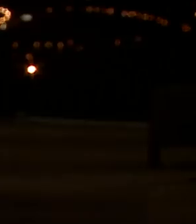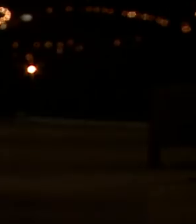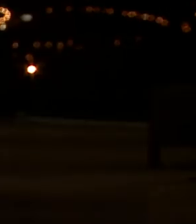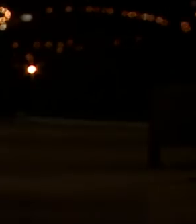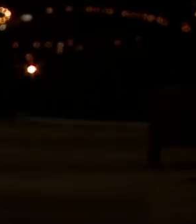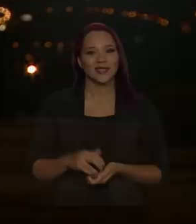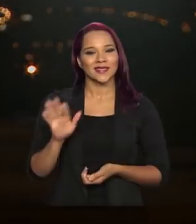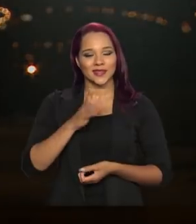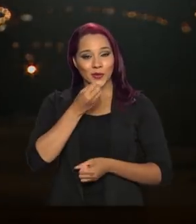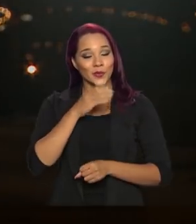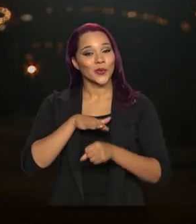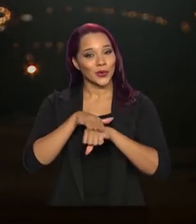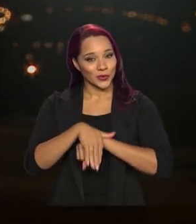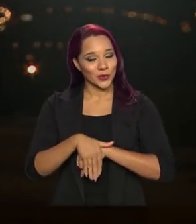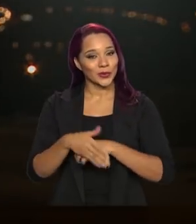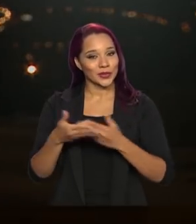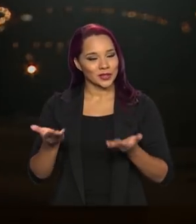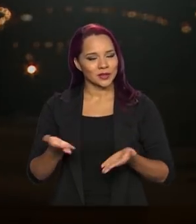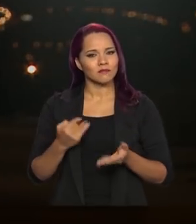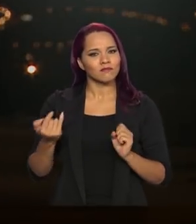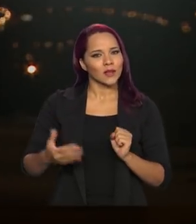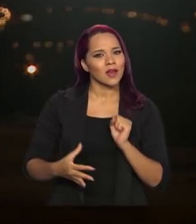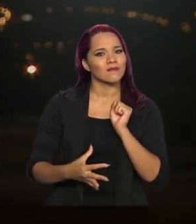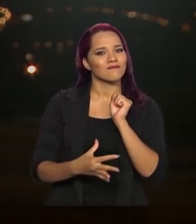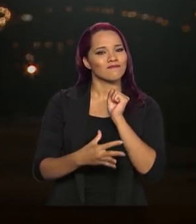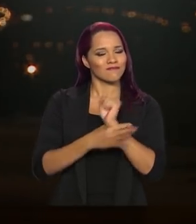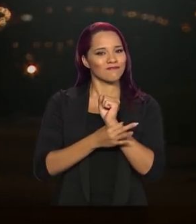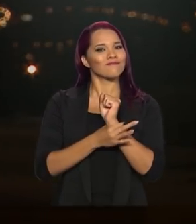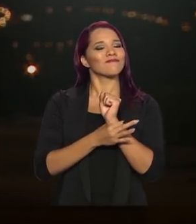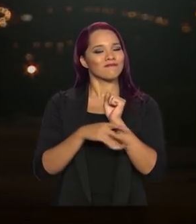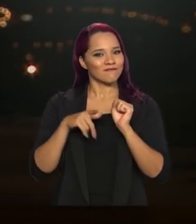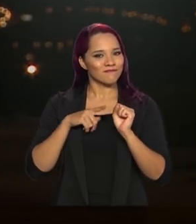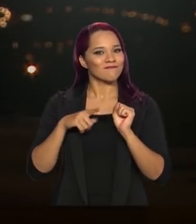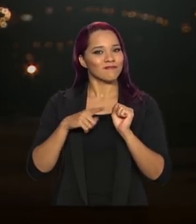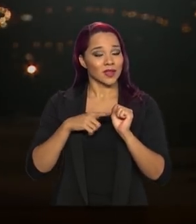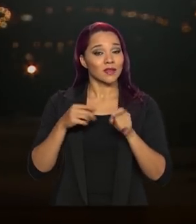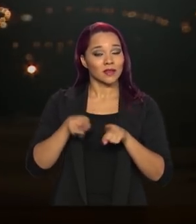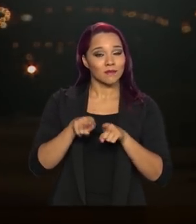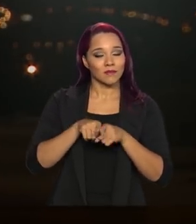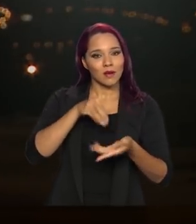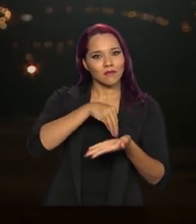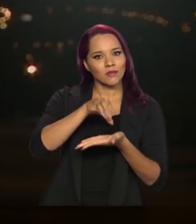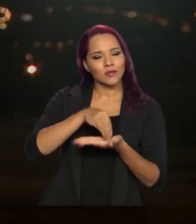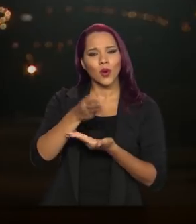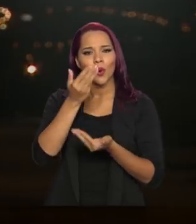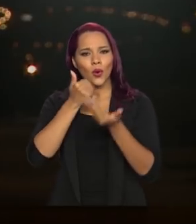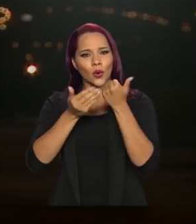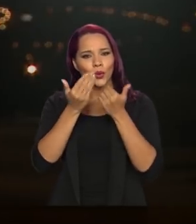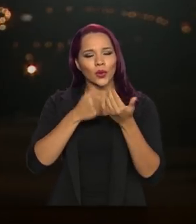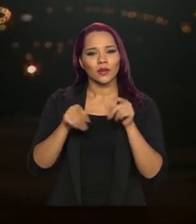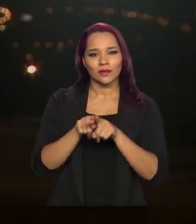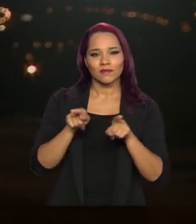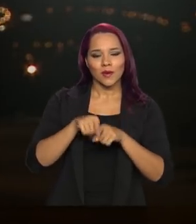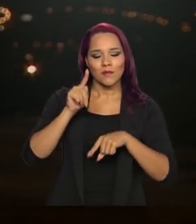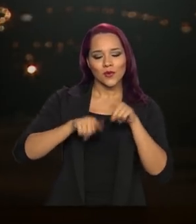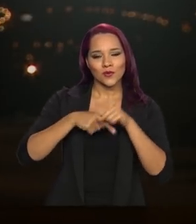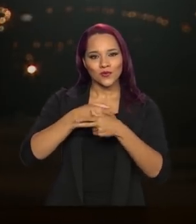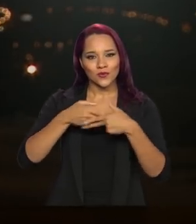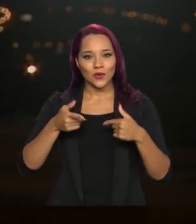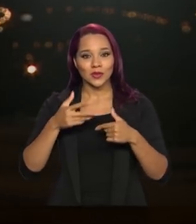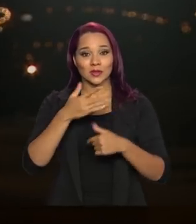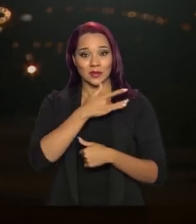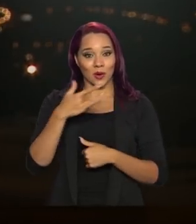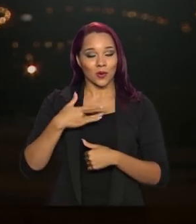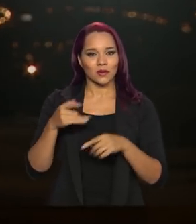Olá, boa noite. Garantir a segurança, a distribuição de alimentos e produtos de saúde, o